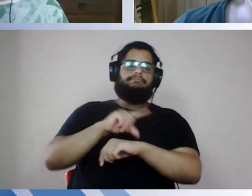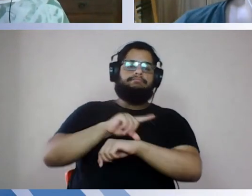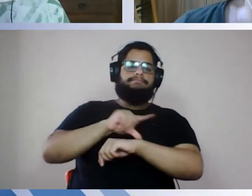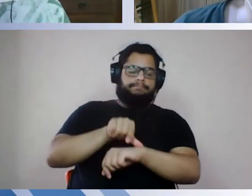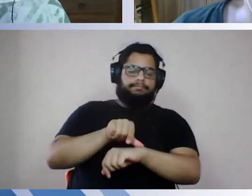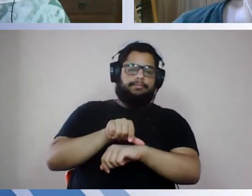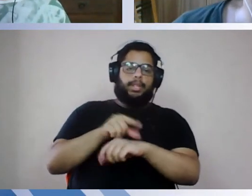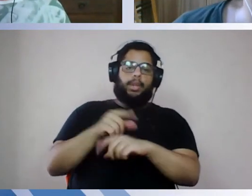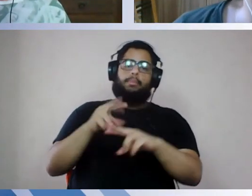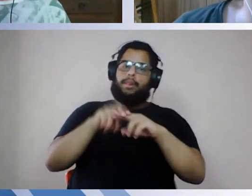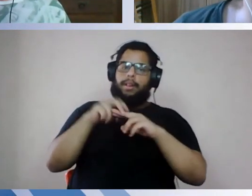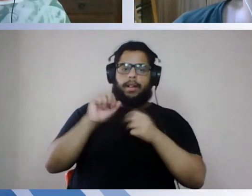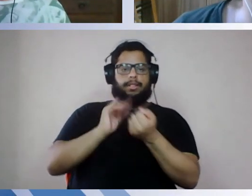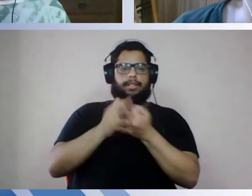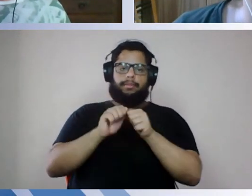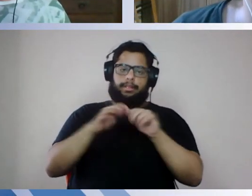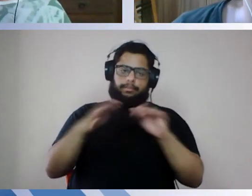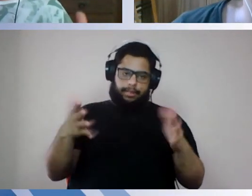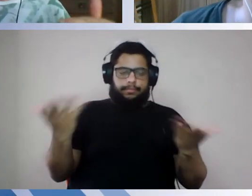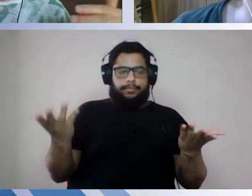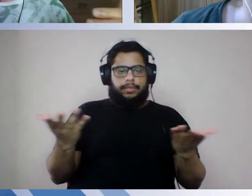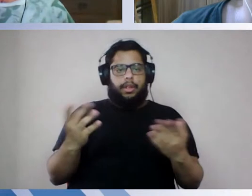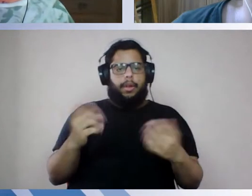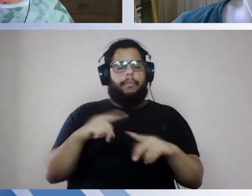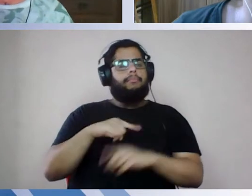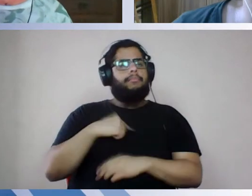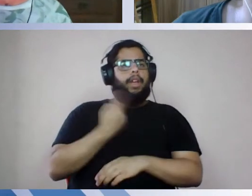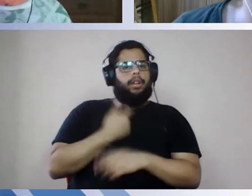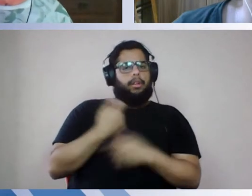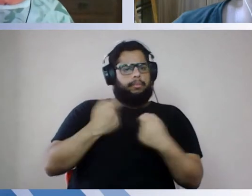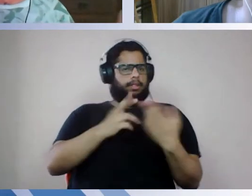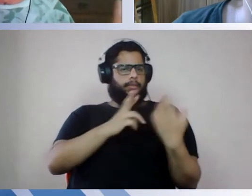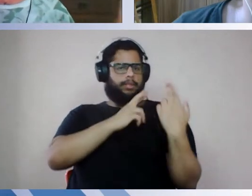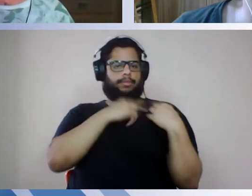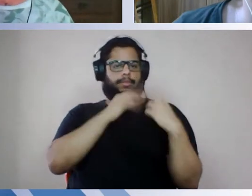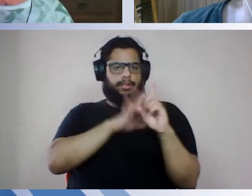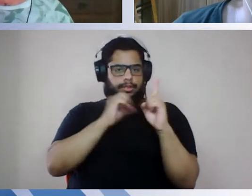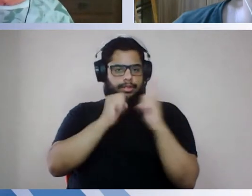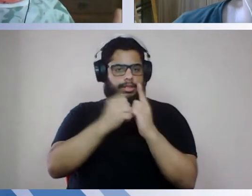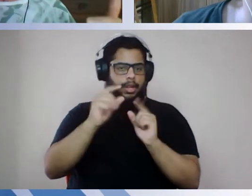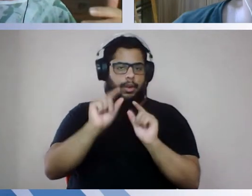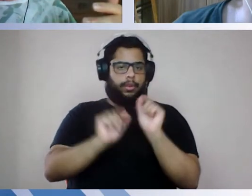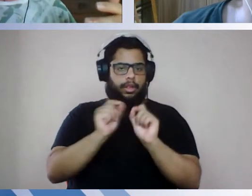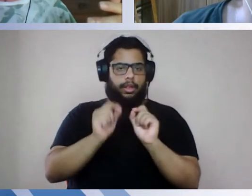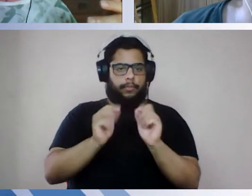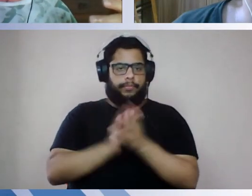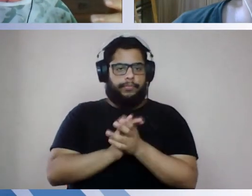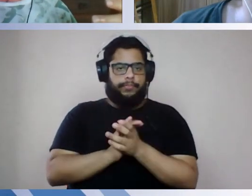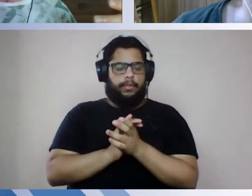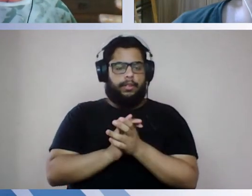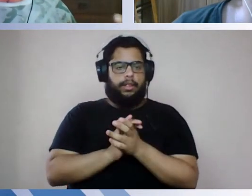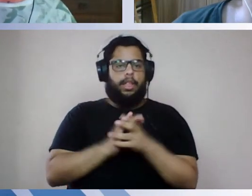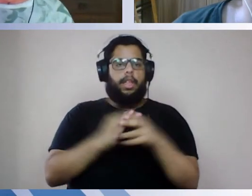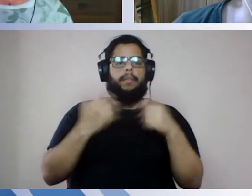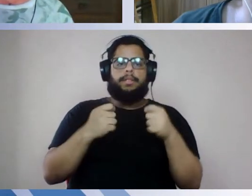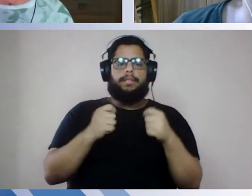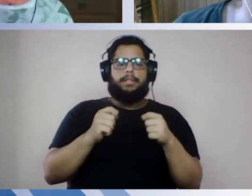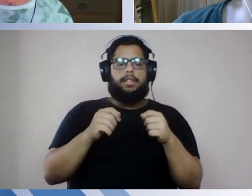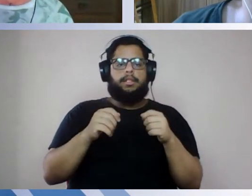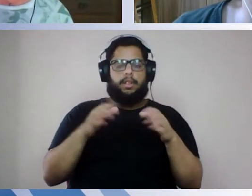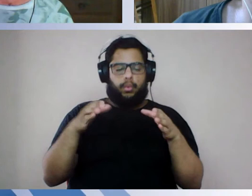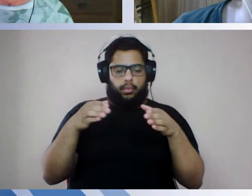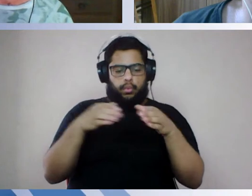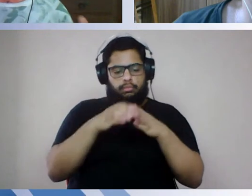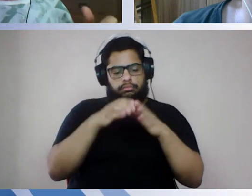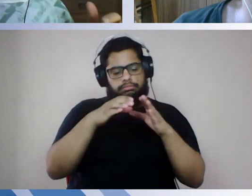causa disso, mas nós temos que ter uma responsabilidade social de deixar claro que o seguinte, temos que trabalhar com um conjunto de